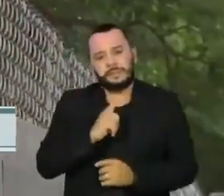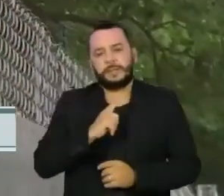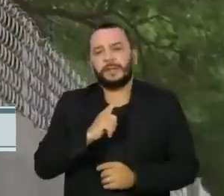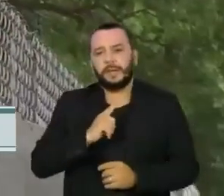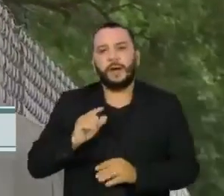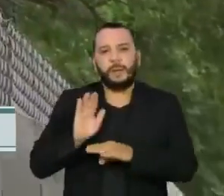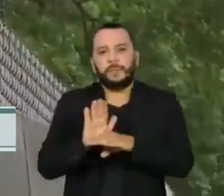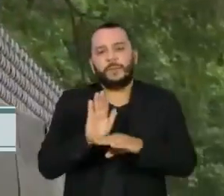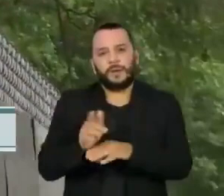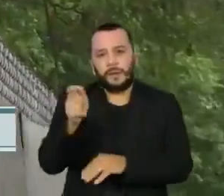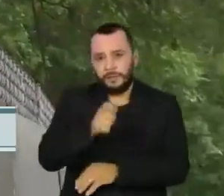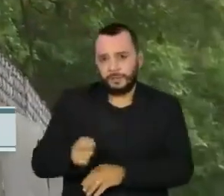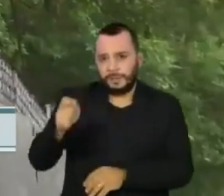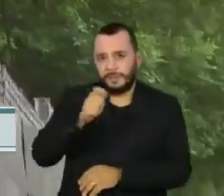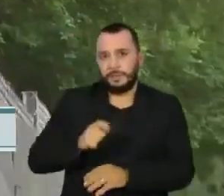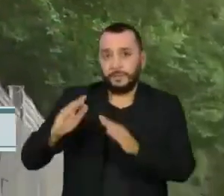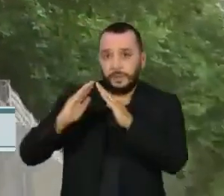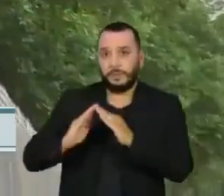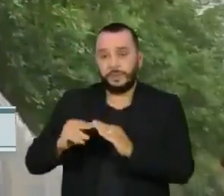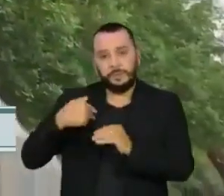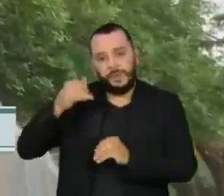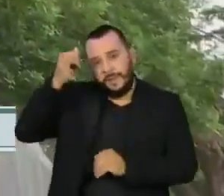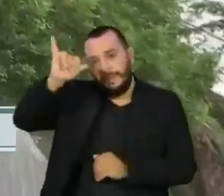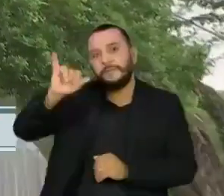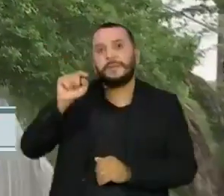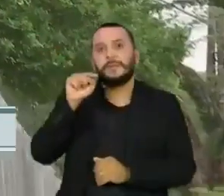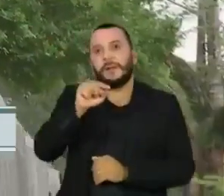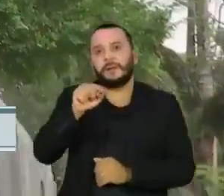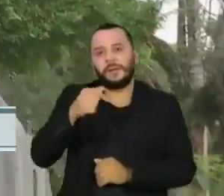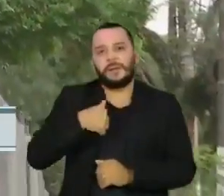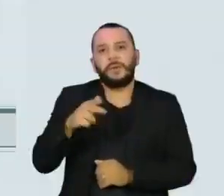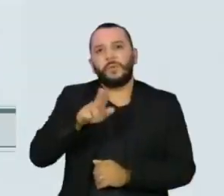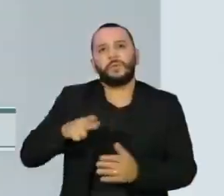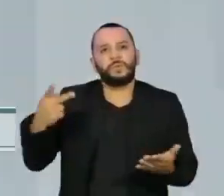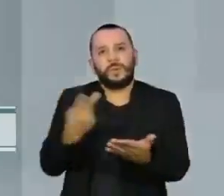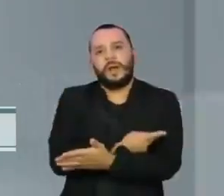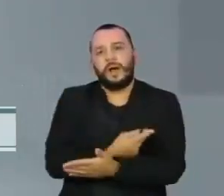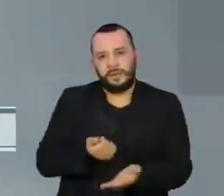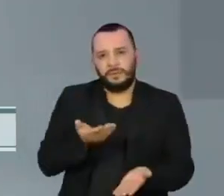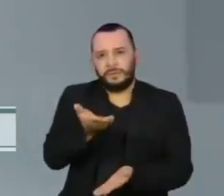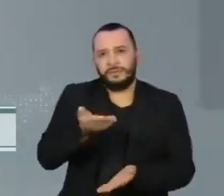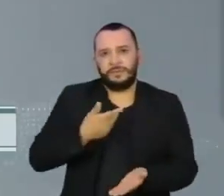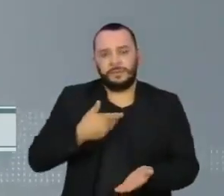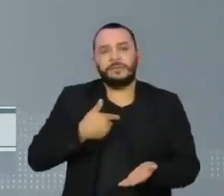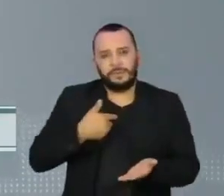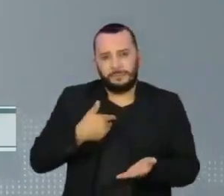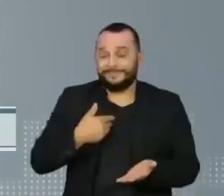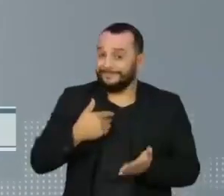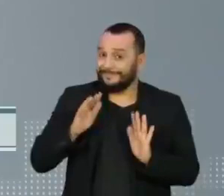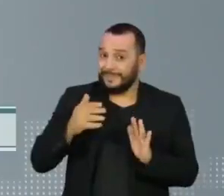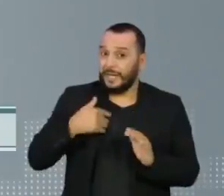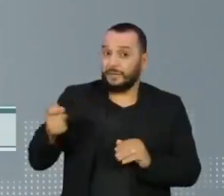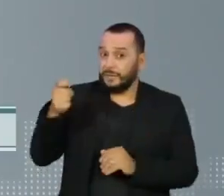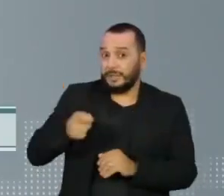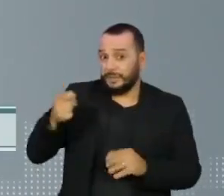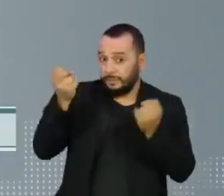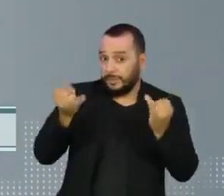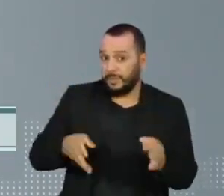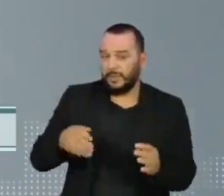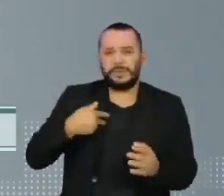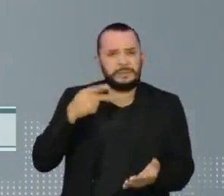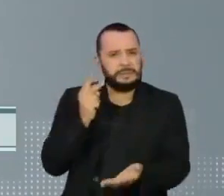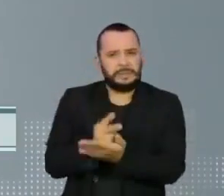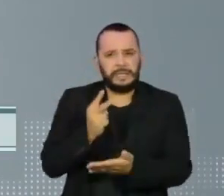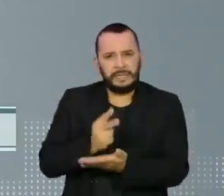Alto de Pinheiros para coibir o que chamam de mau uso da praça. Em nota, a Associação dos Amigos do Alto de Pinheiros afirma que são